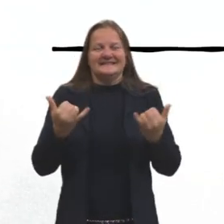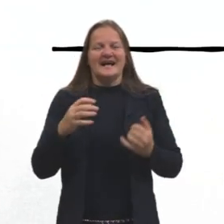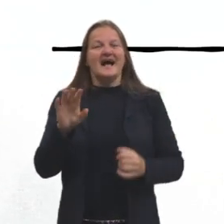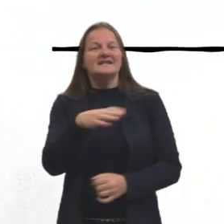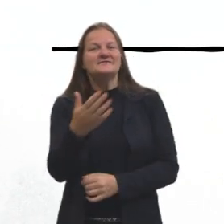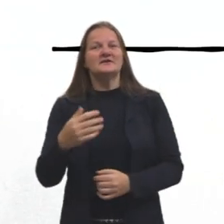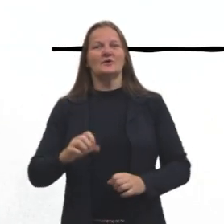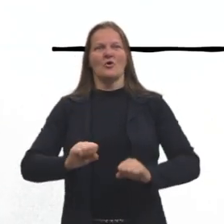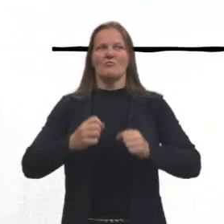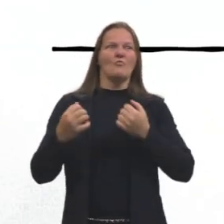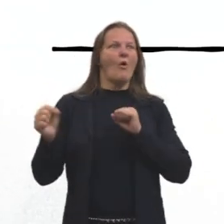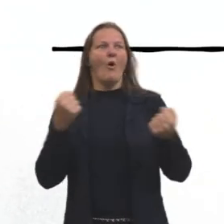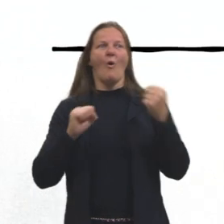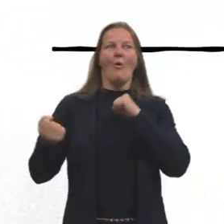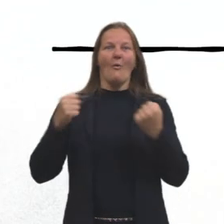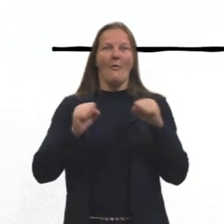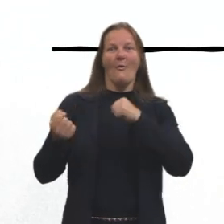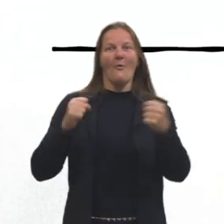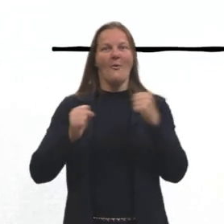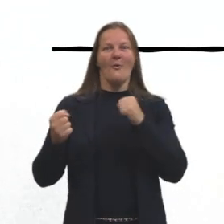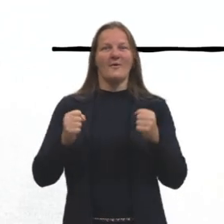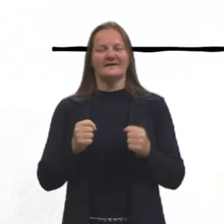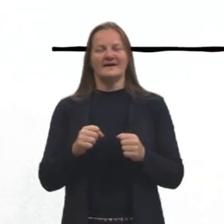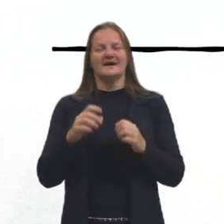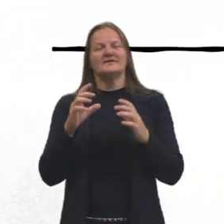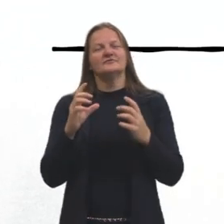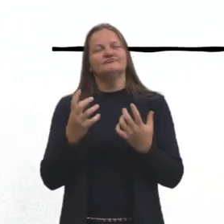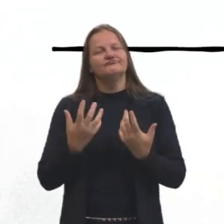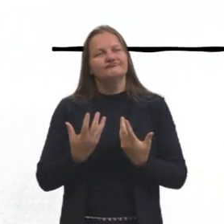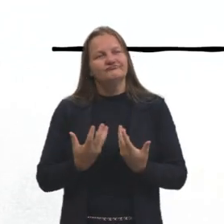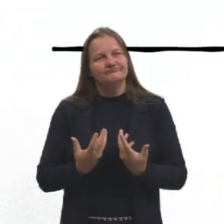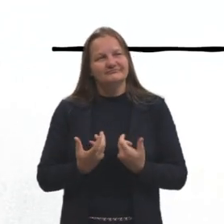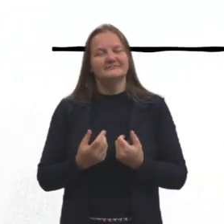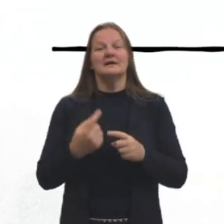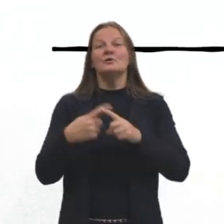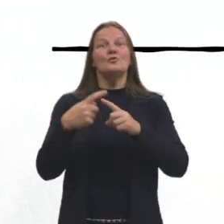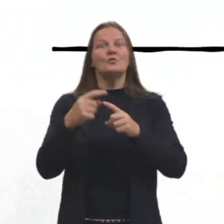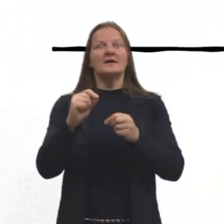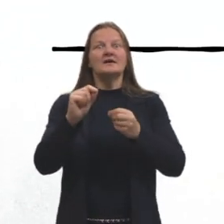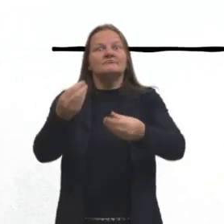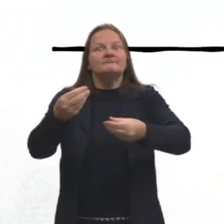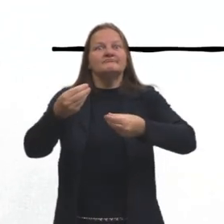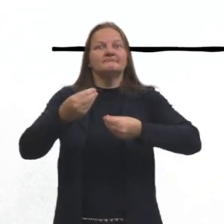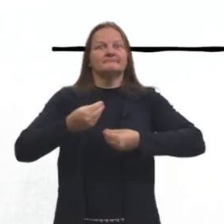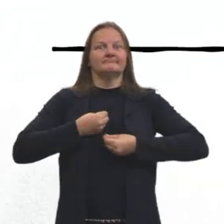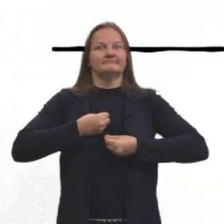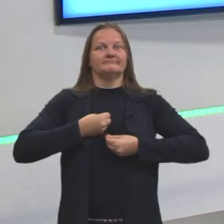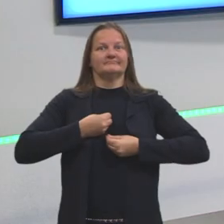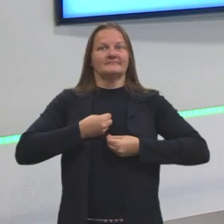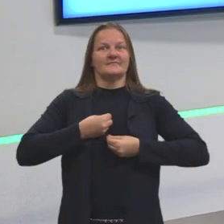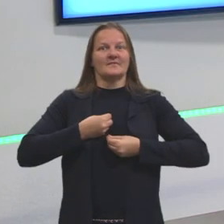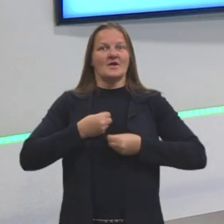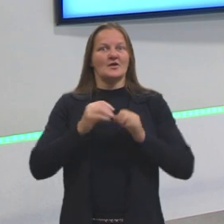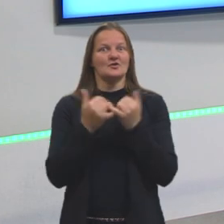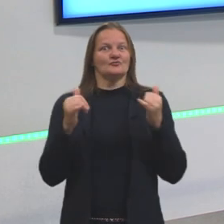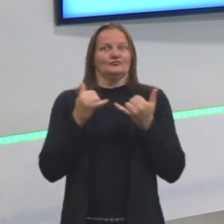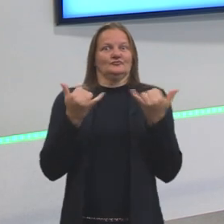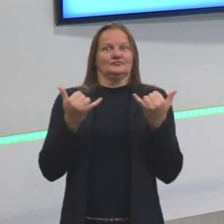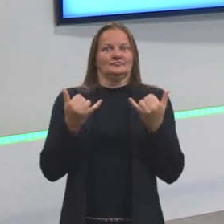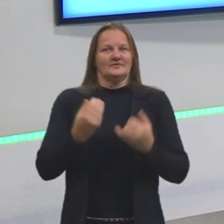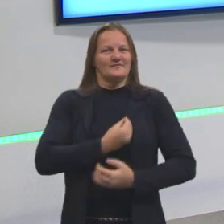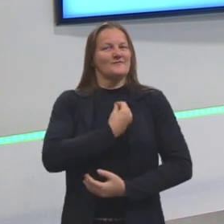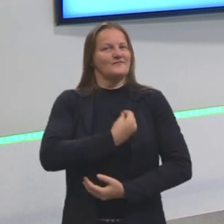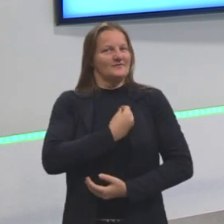dia com bastante energia, tem dia que a gente está com menos. Mas o que será que nos traz esse combustível, essa energia?